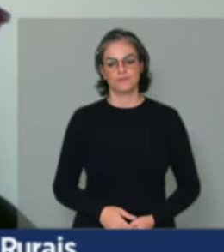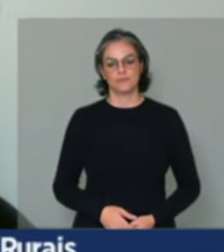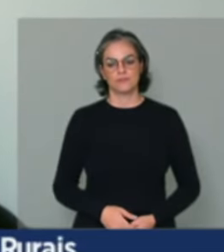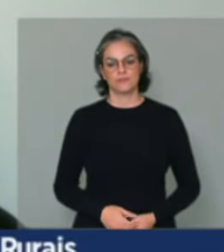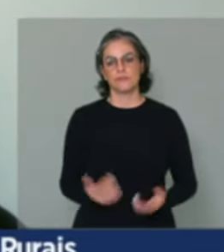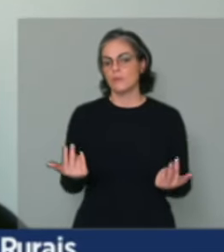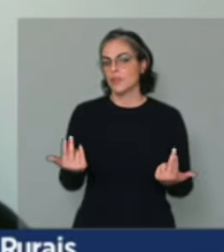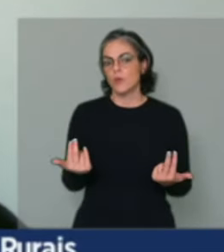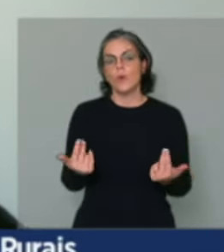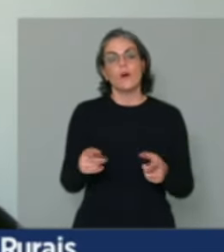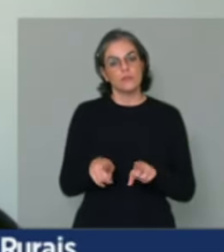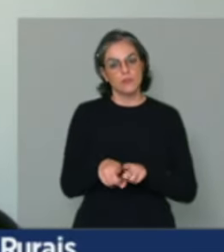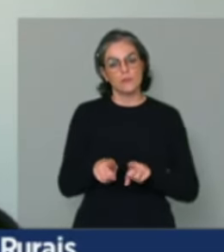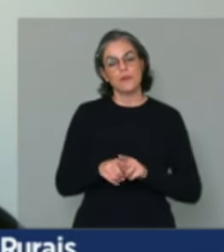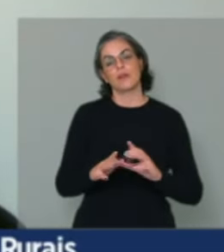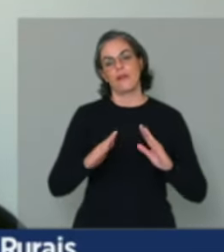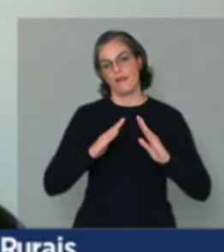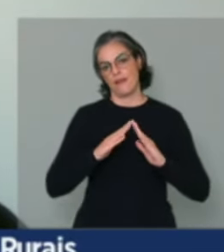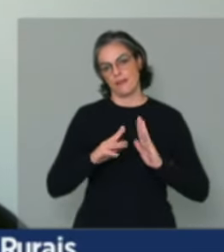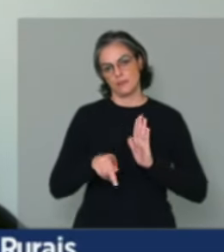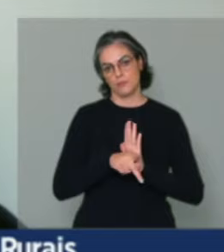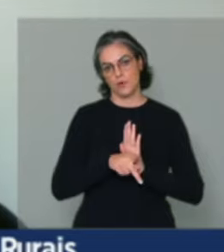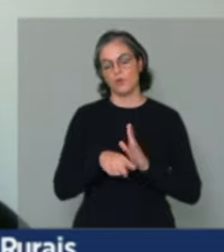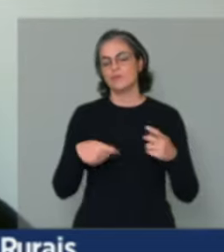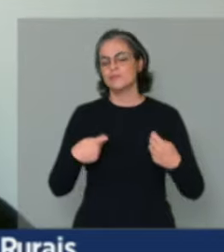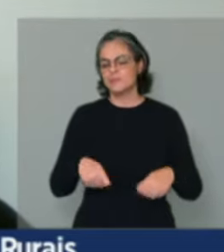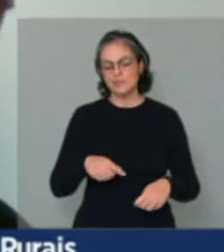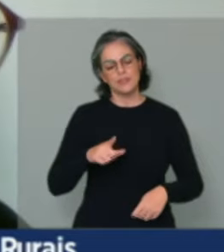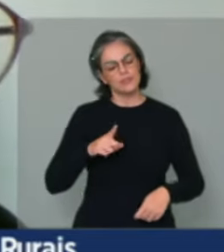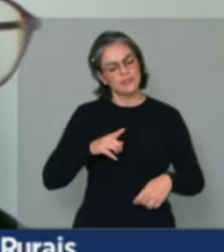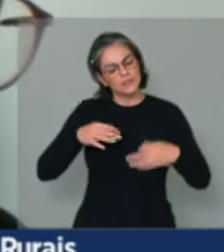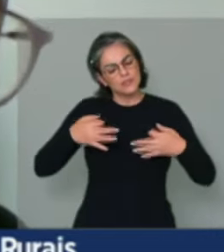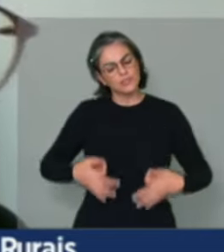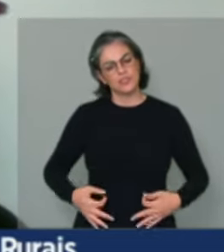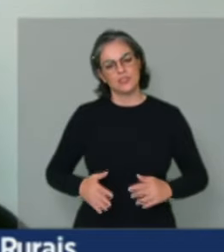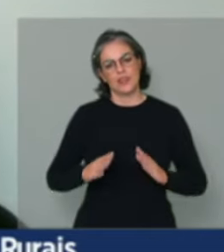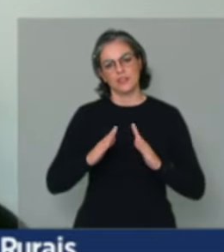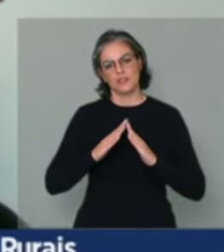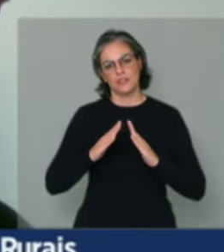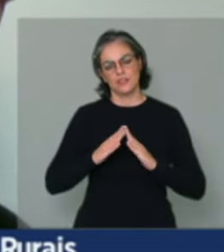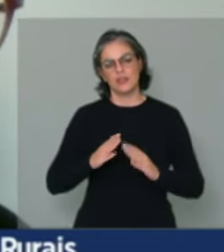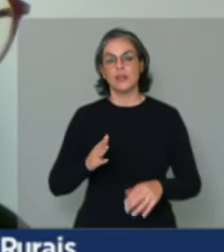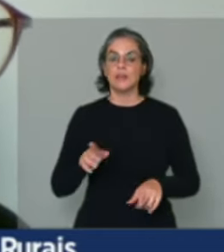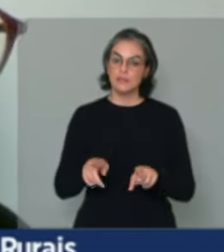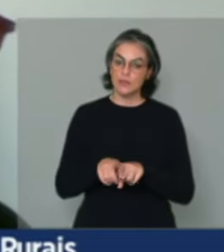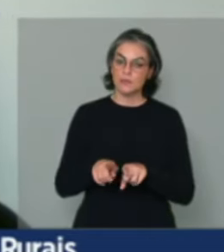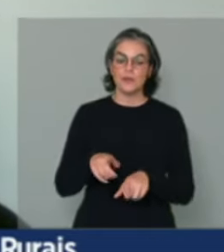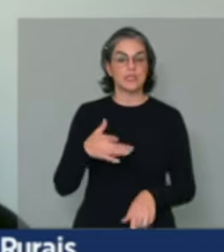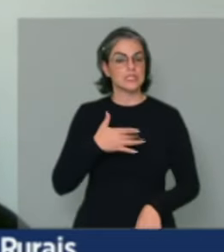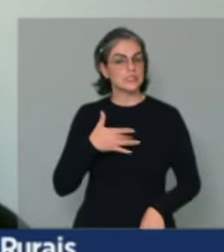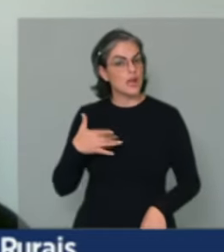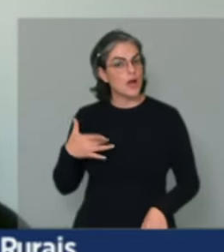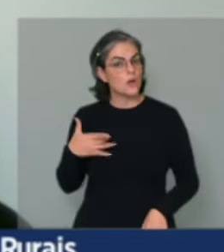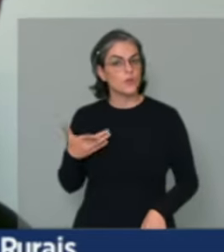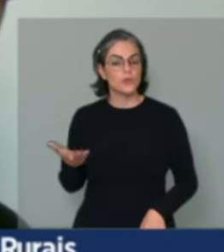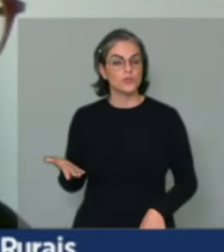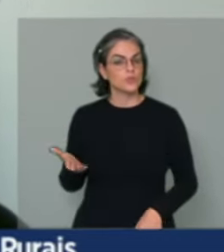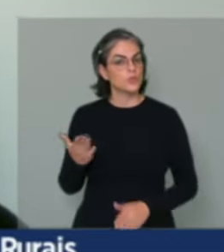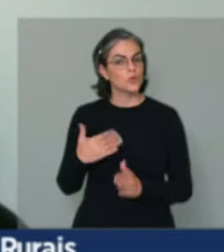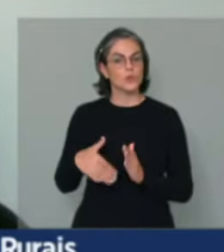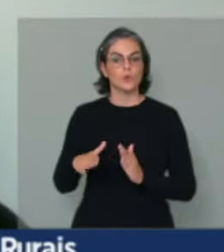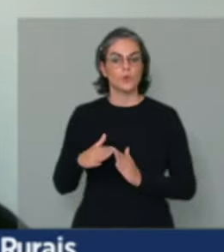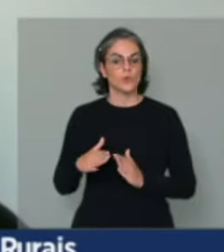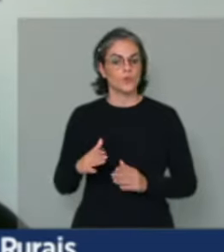rural, porque a agricultura familiar precisa de ter uma moradia digna, de acesso à saúde, uma saúde integrativa, a